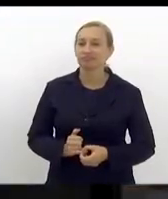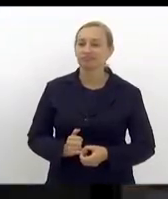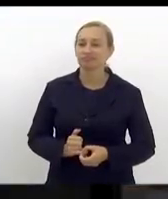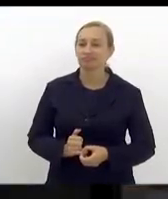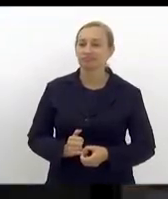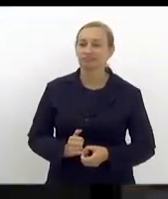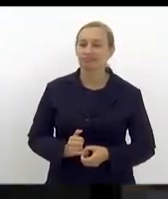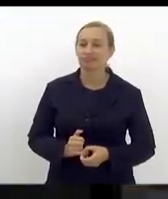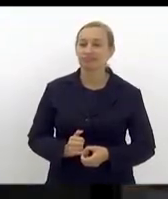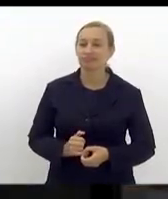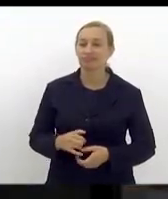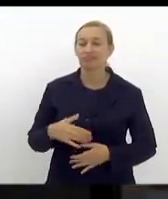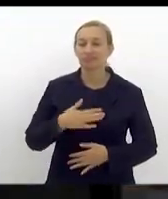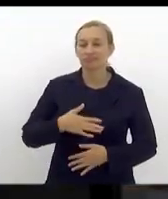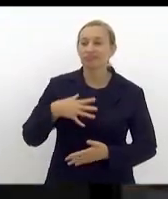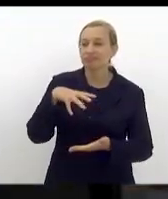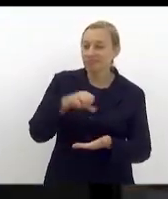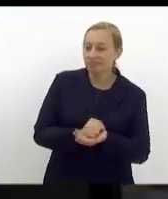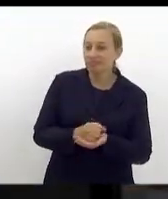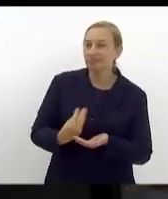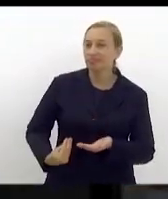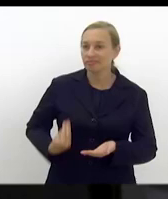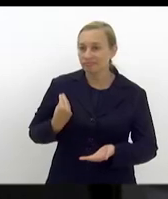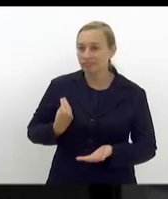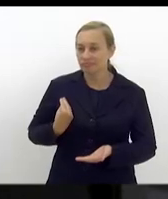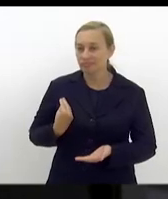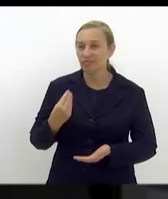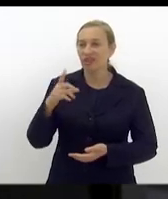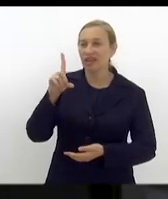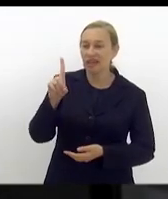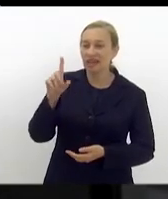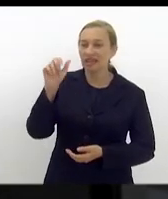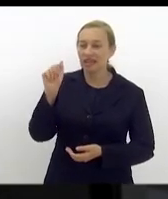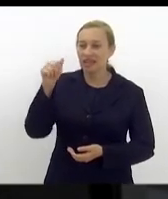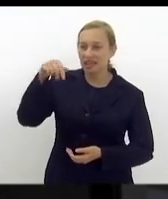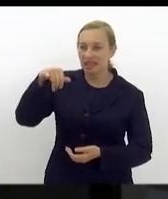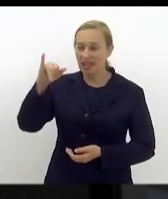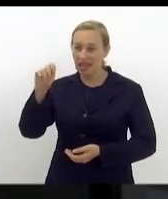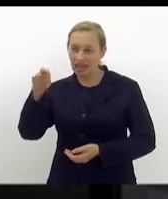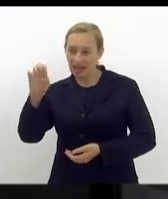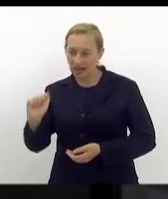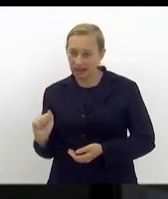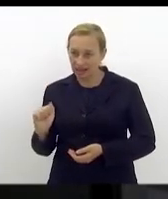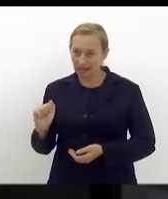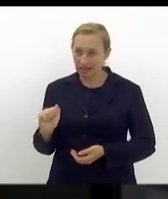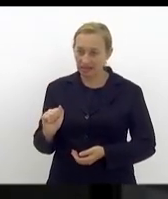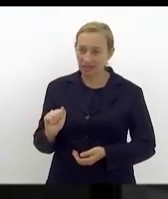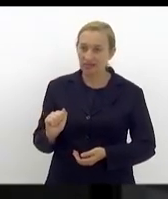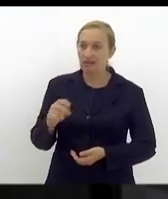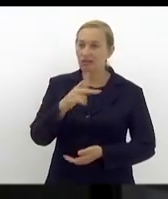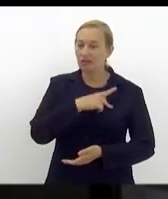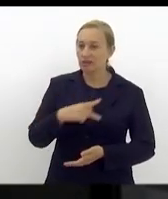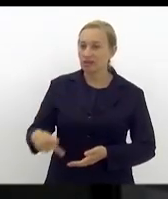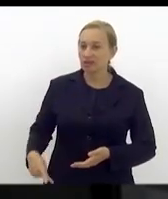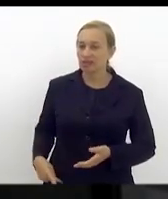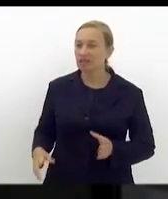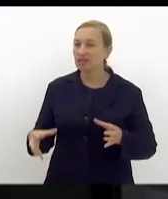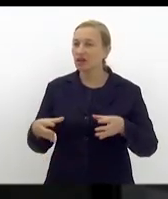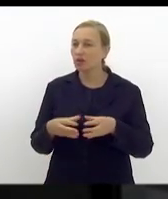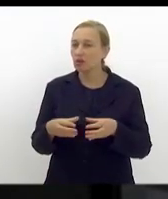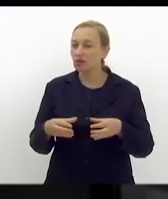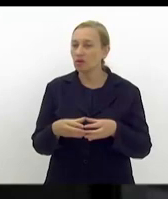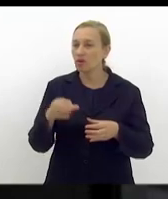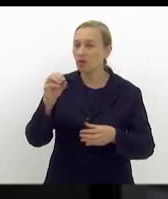Nós queremos registrar a presença da Daniela MacDovell, presidente da Comissão